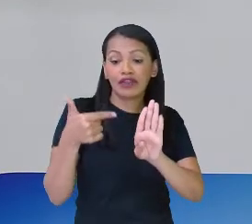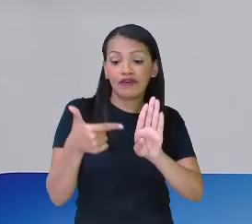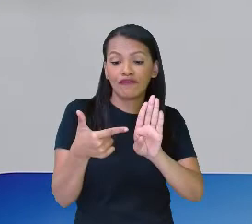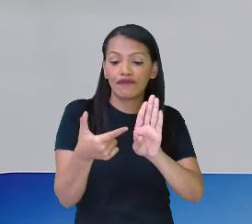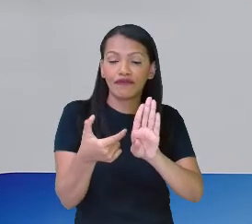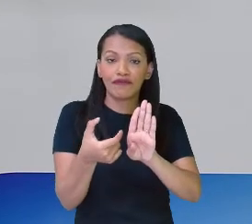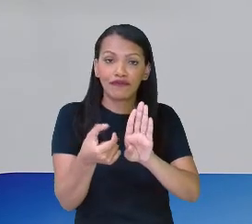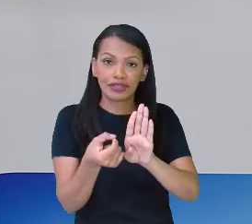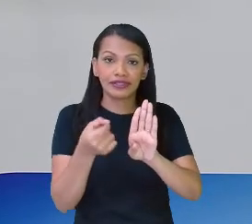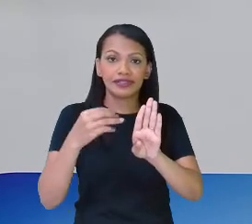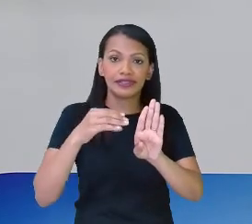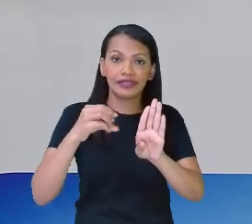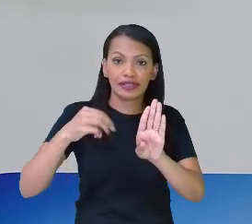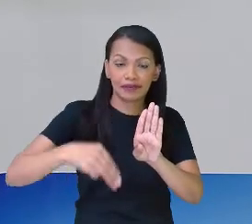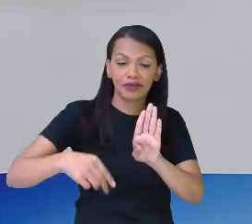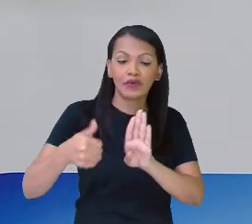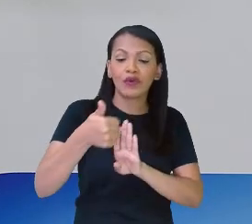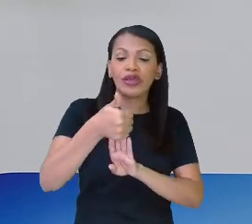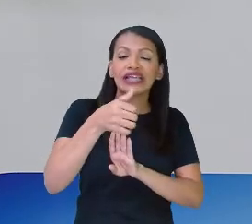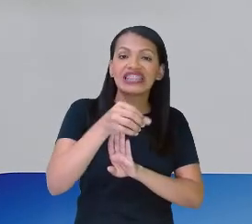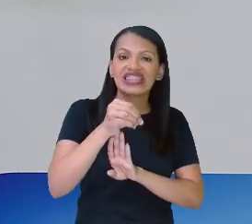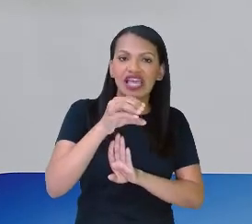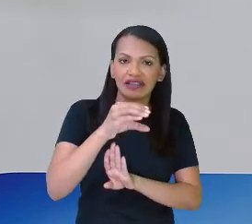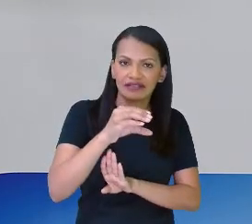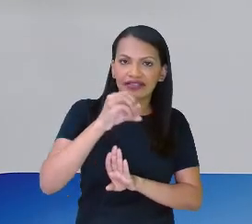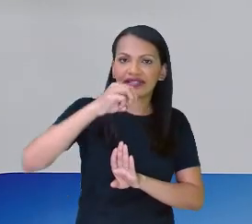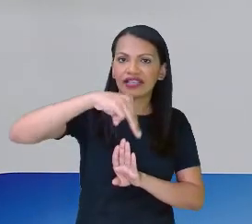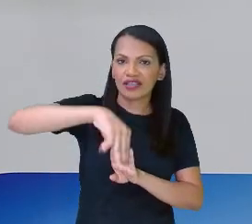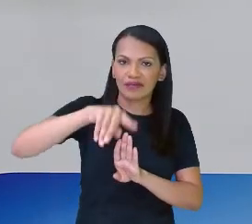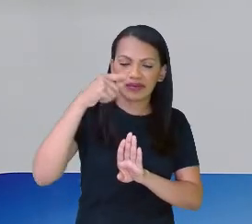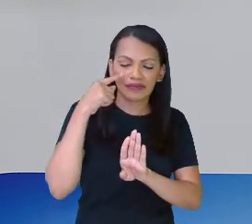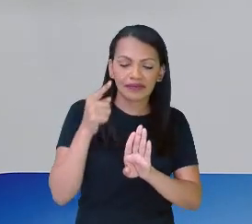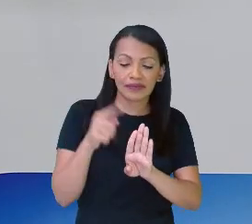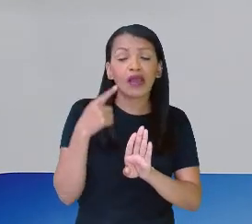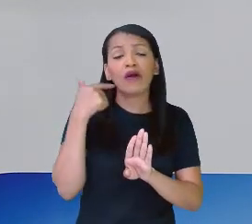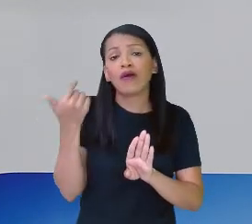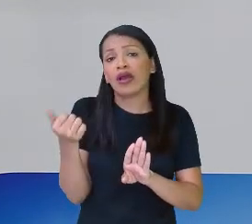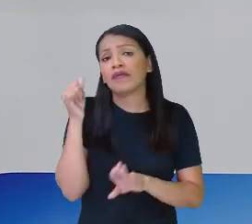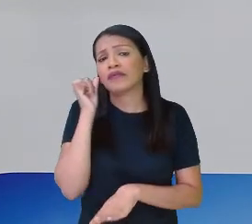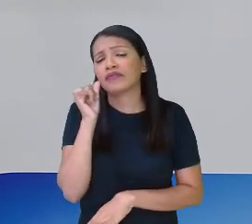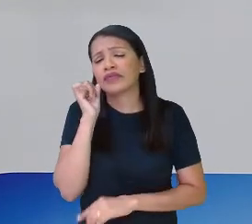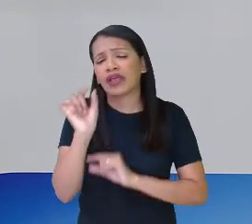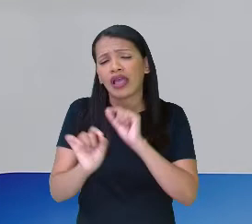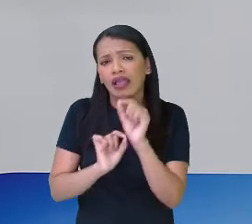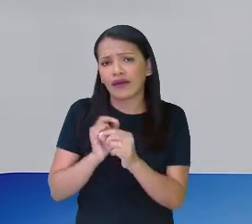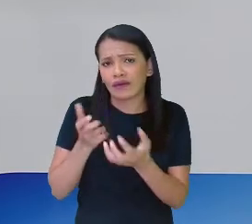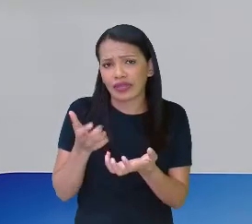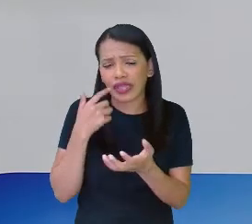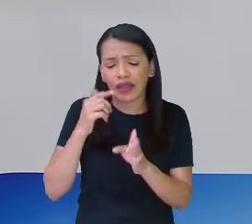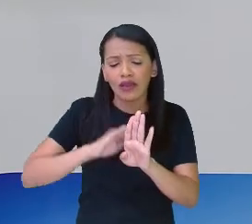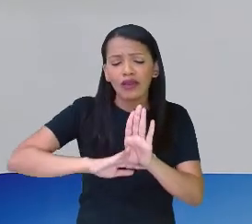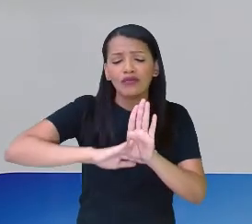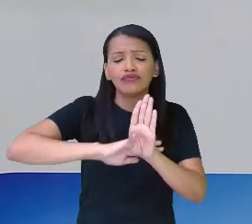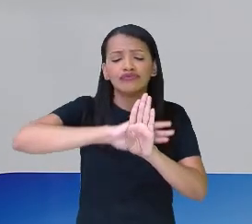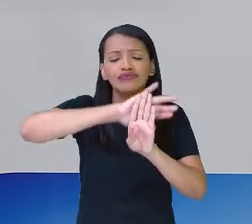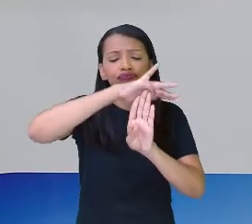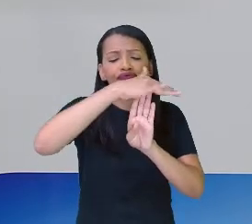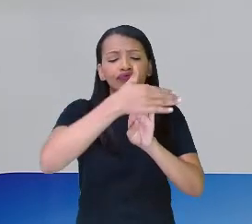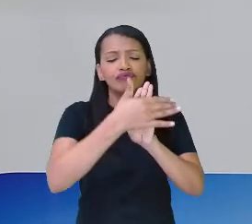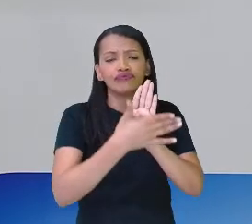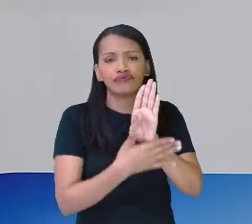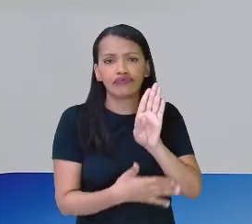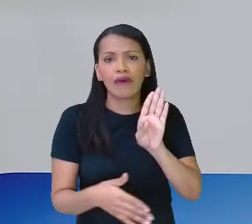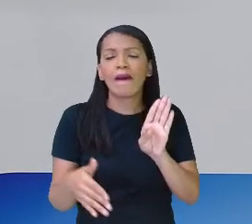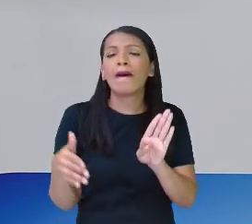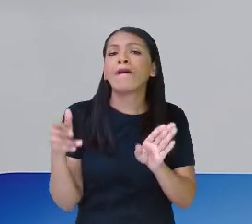Vamos ver o que é que Giovanna quer. Diz o seguinte. Giovanna quer revestir a porta da casinha de brinquedo dela com papel